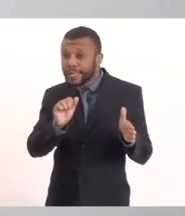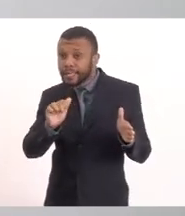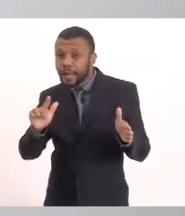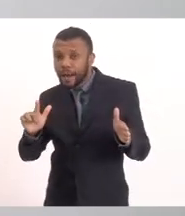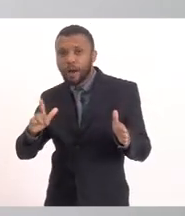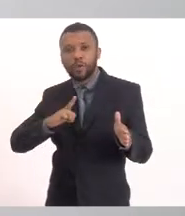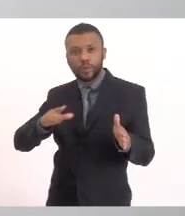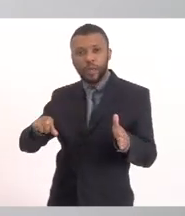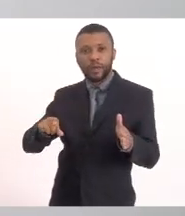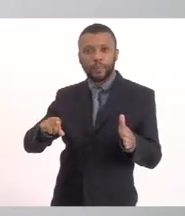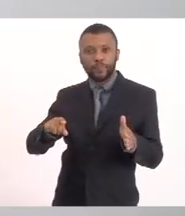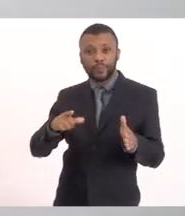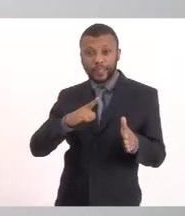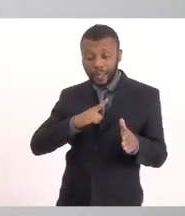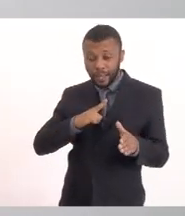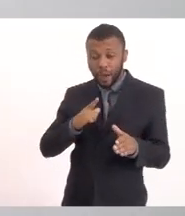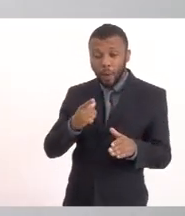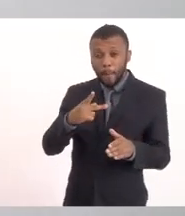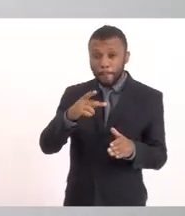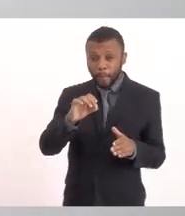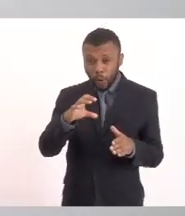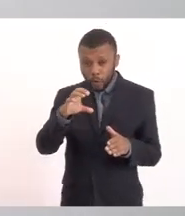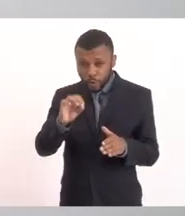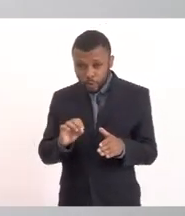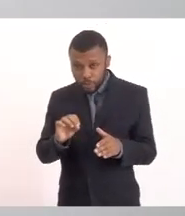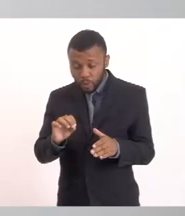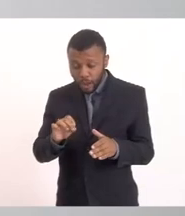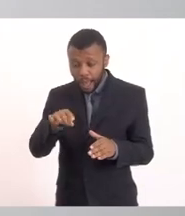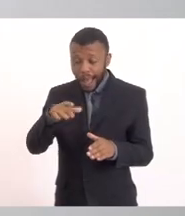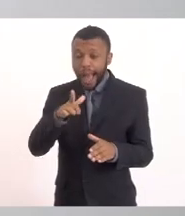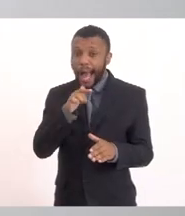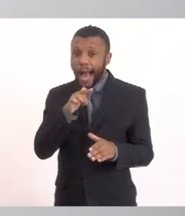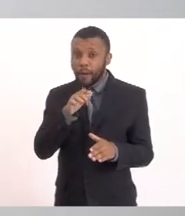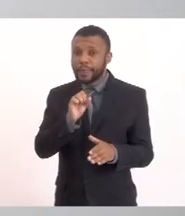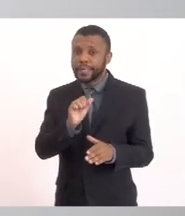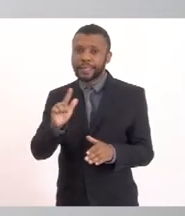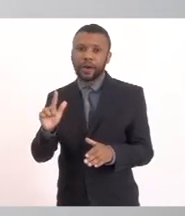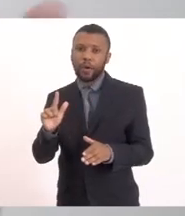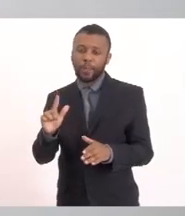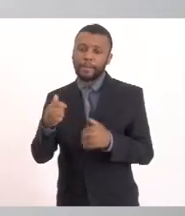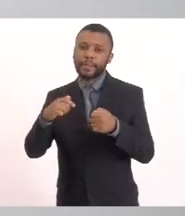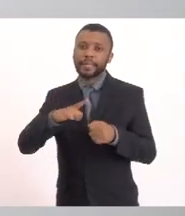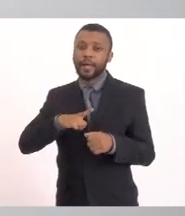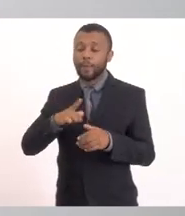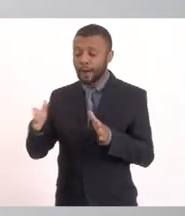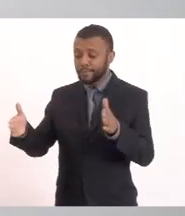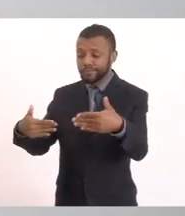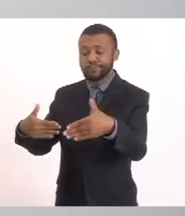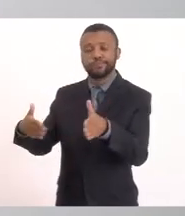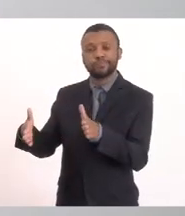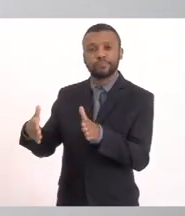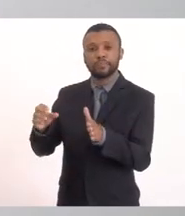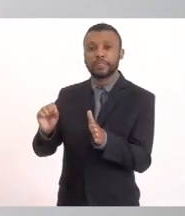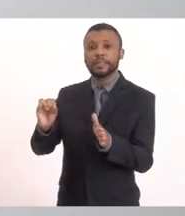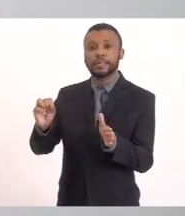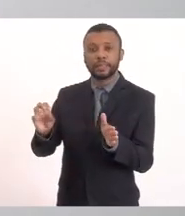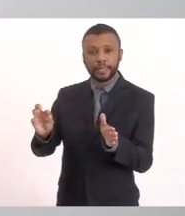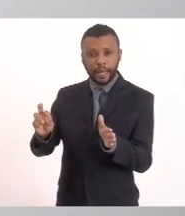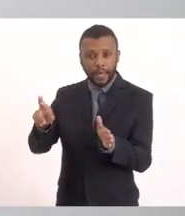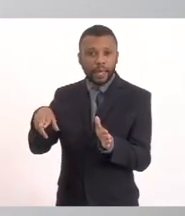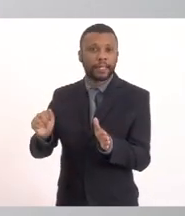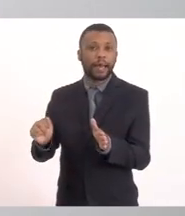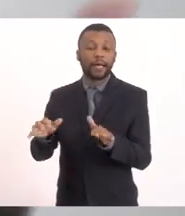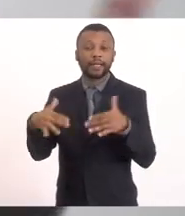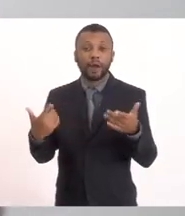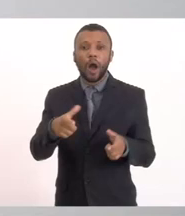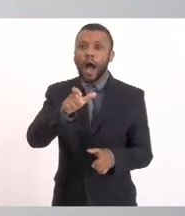Você faz um poço artesiano É água salgada Tem que ter cisterna Então você vê O problema de Saquarema O problema é antigo Então as